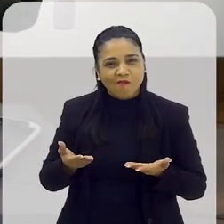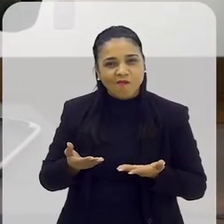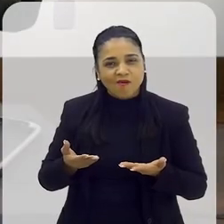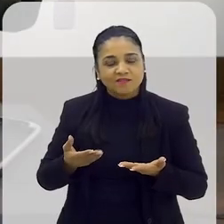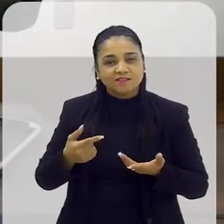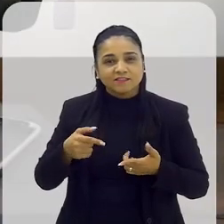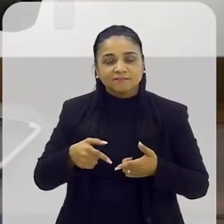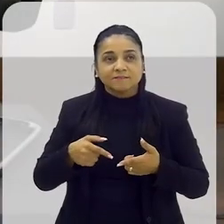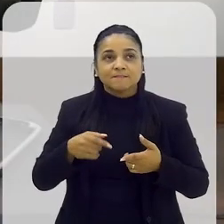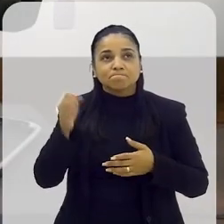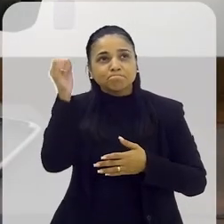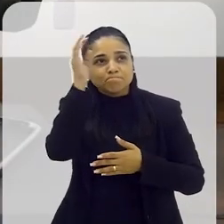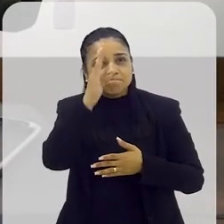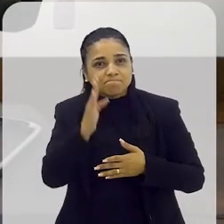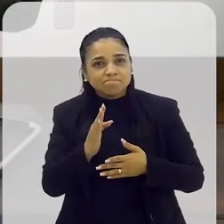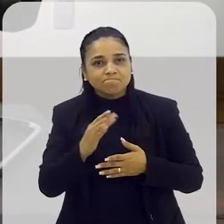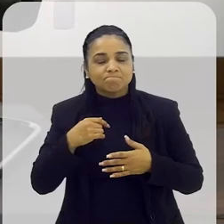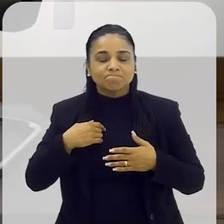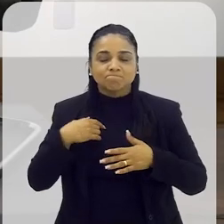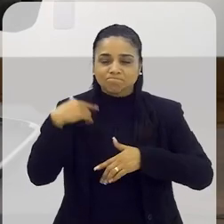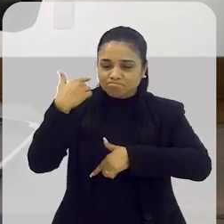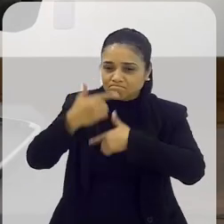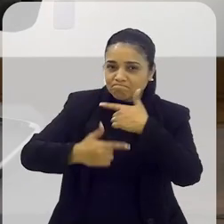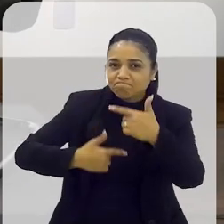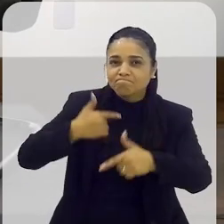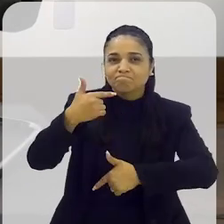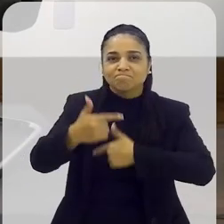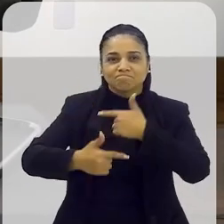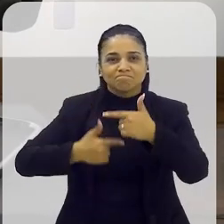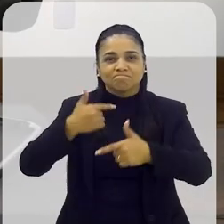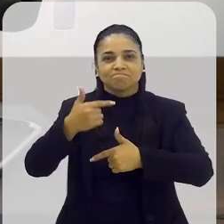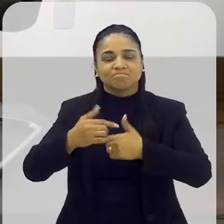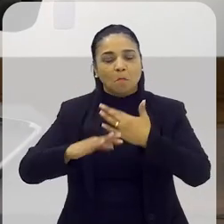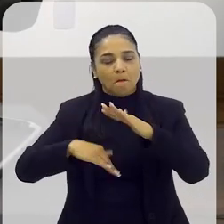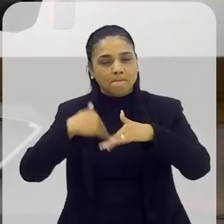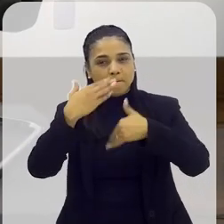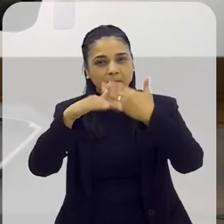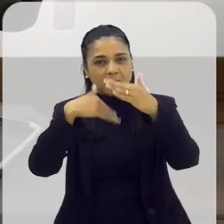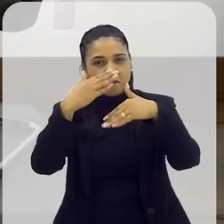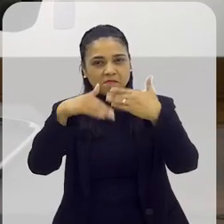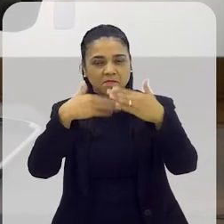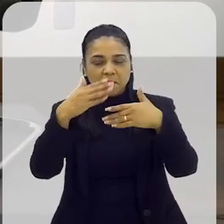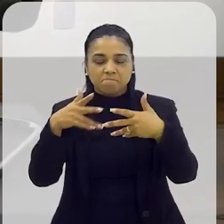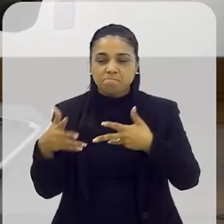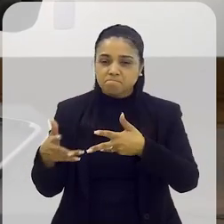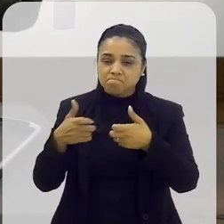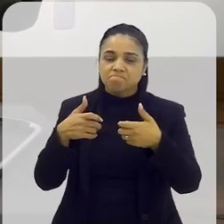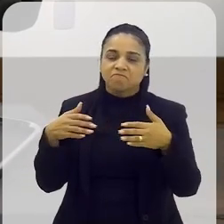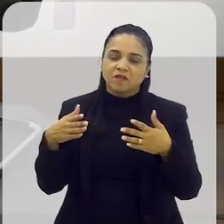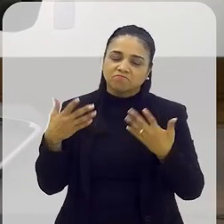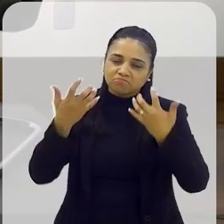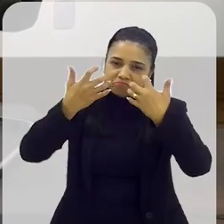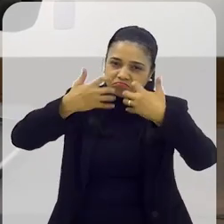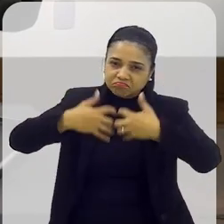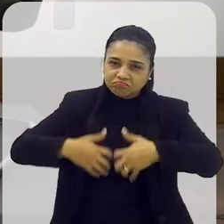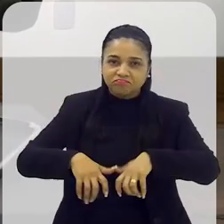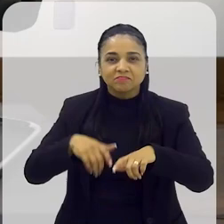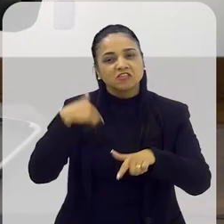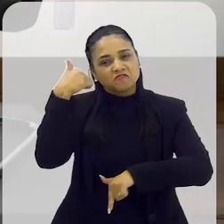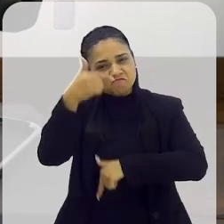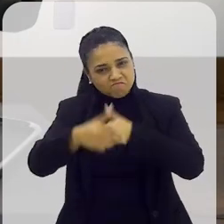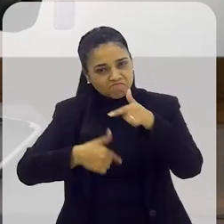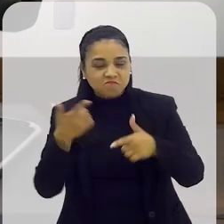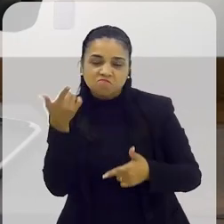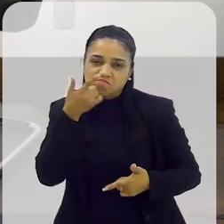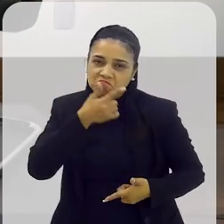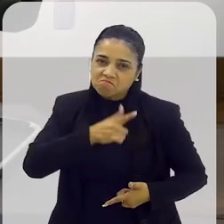um pesadelo nesse país e aí eu tenho a impressão que as coisas já já vão entrar no lugar e a gente vai